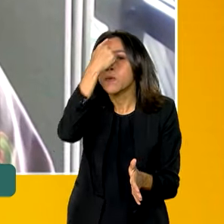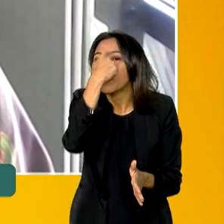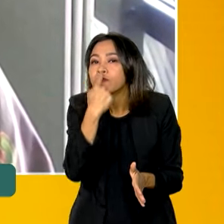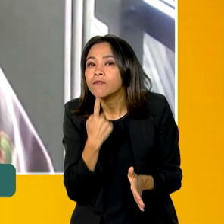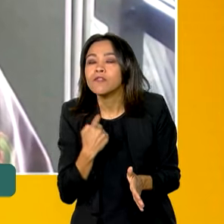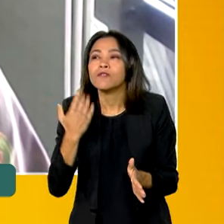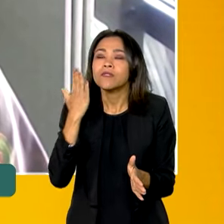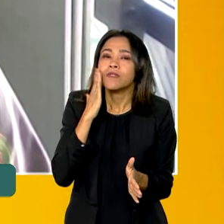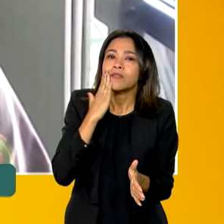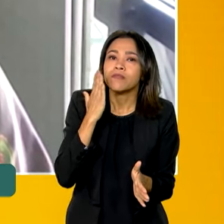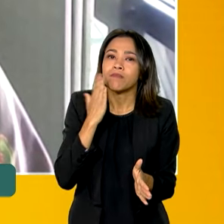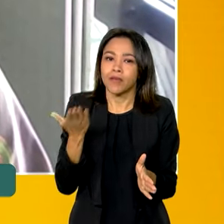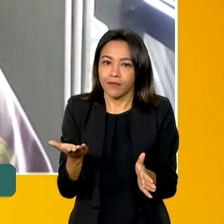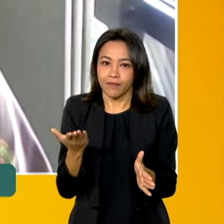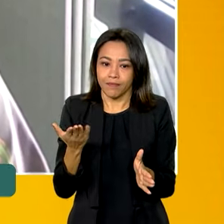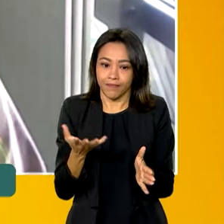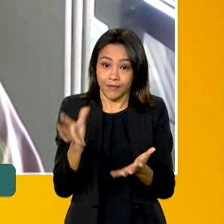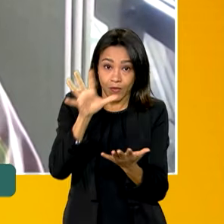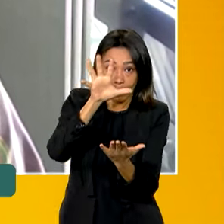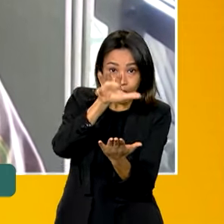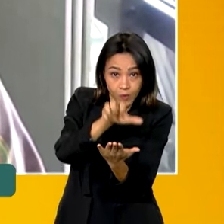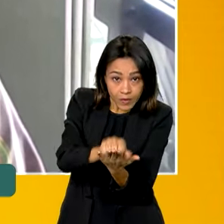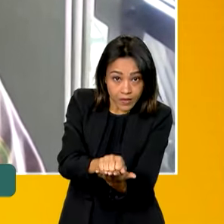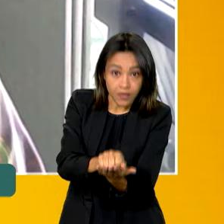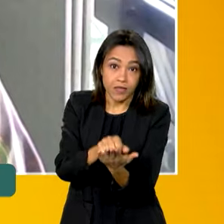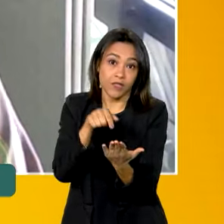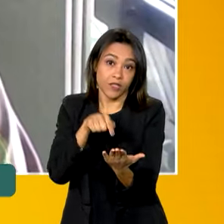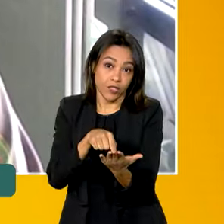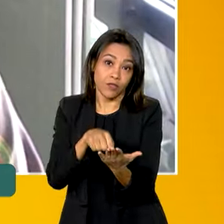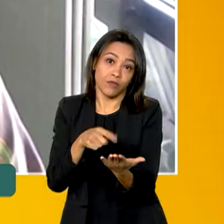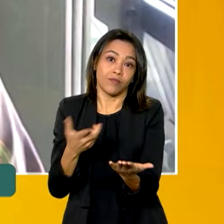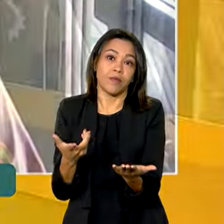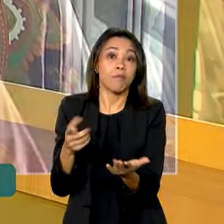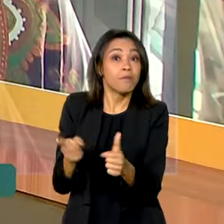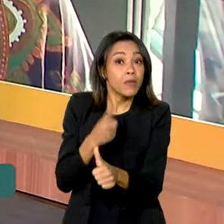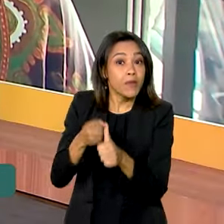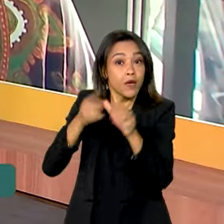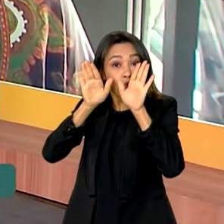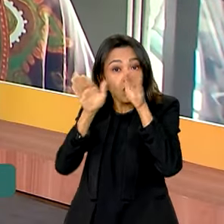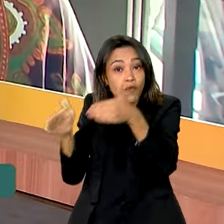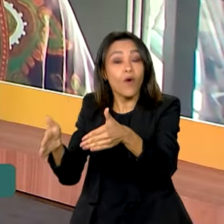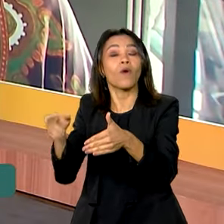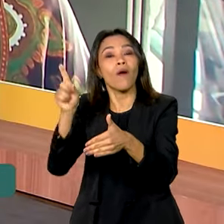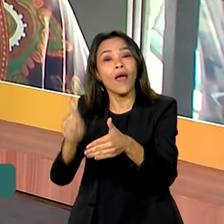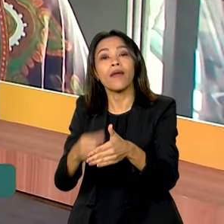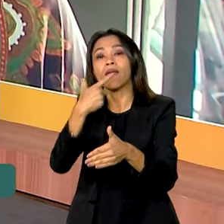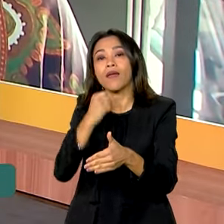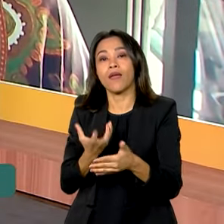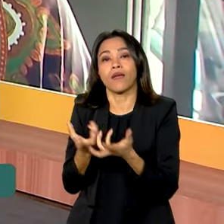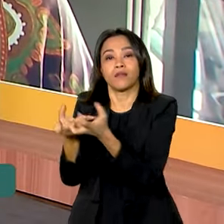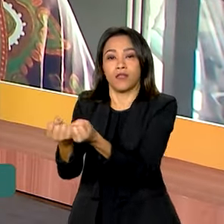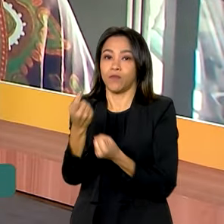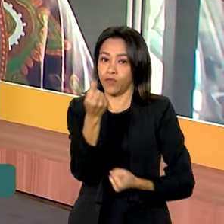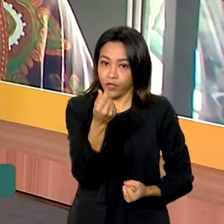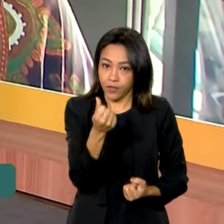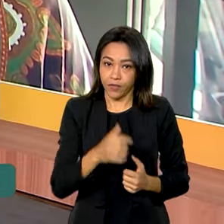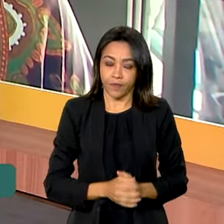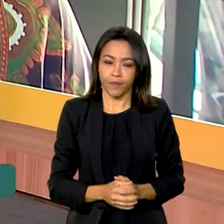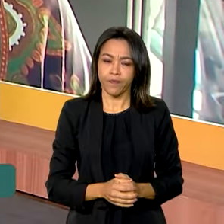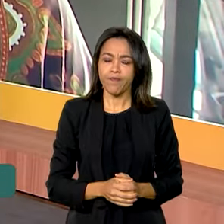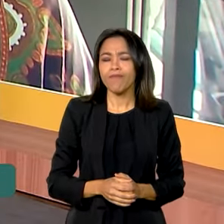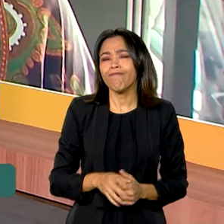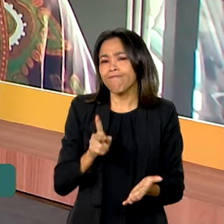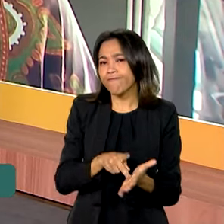Nesse momento, focado nos cuidadores remunerados. É, é verdade. E esse trabalho de